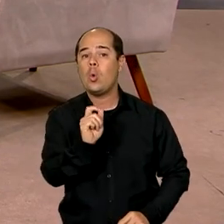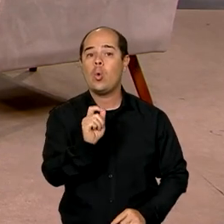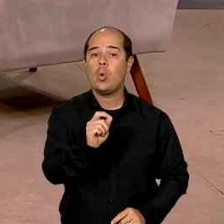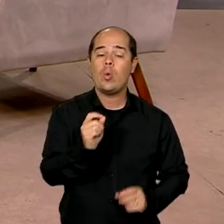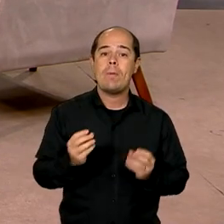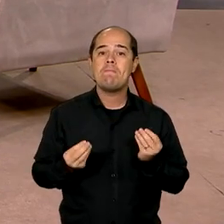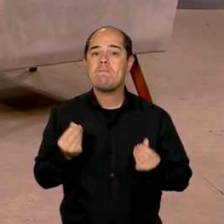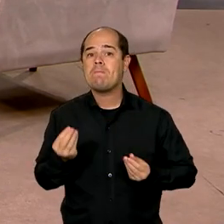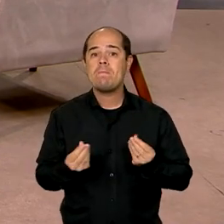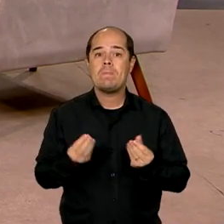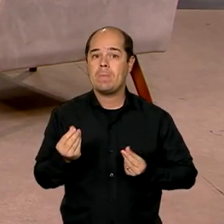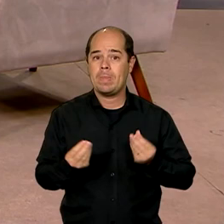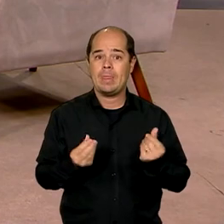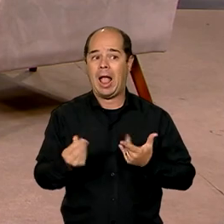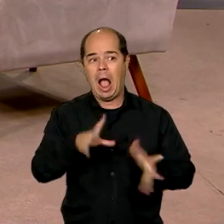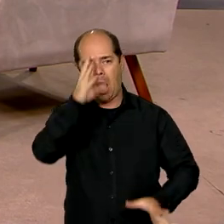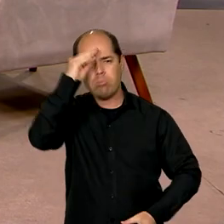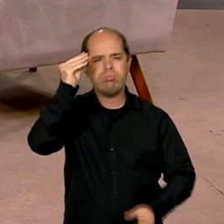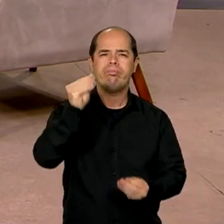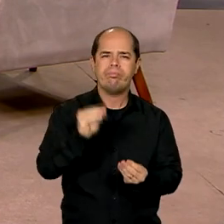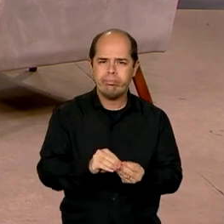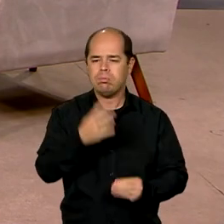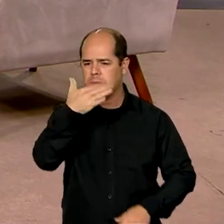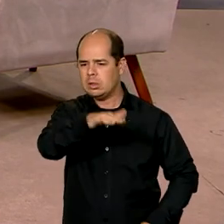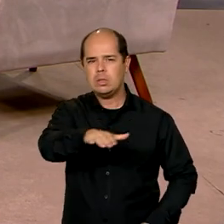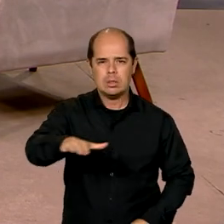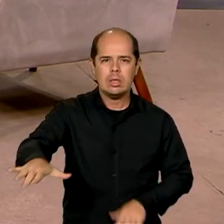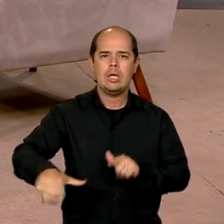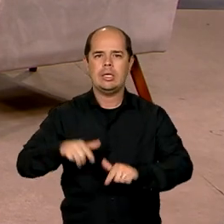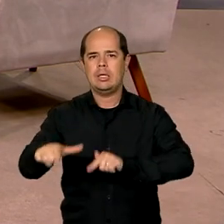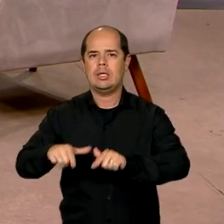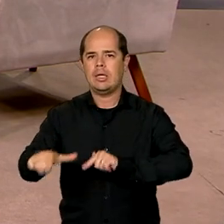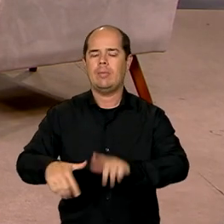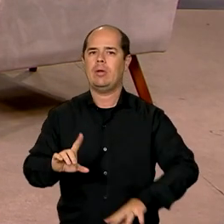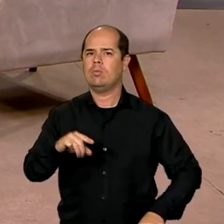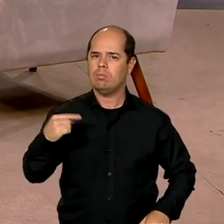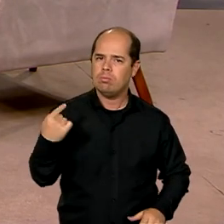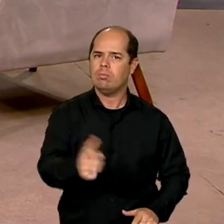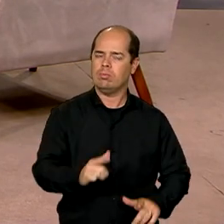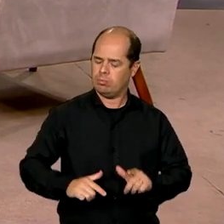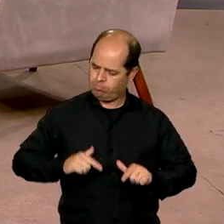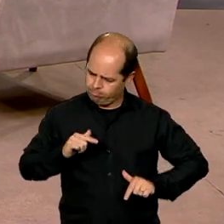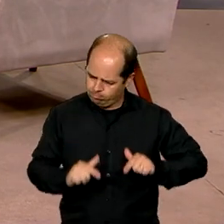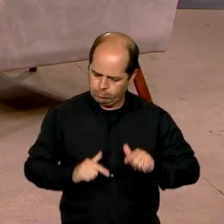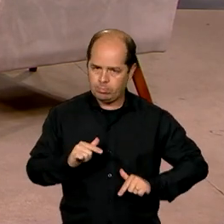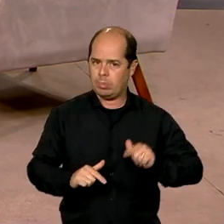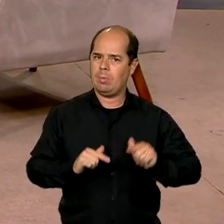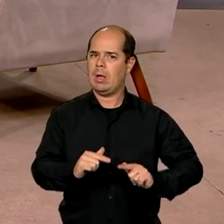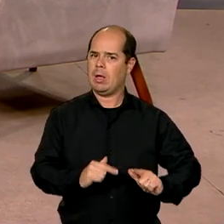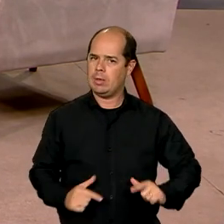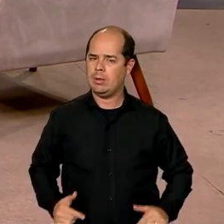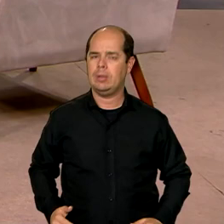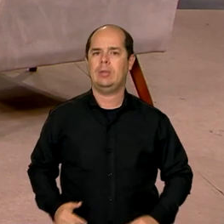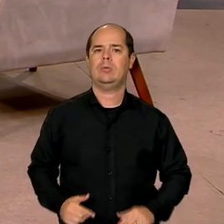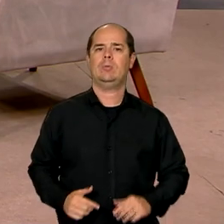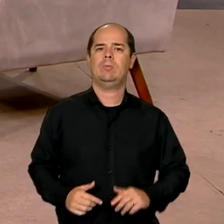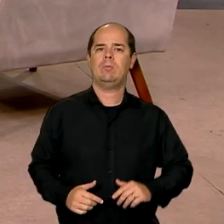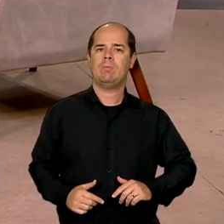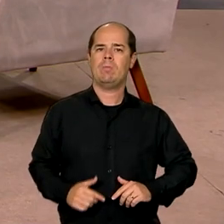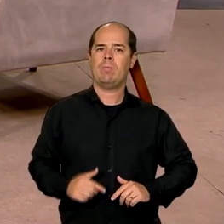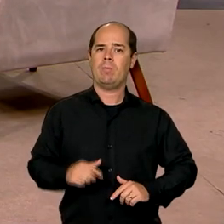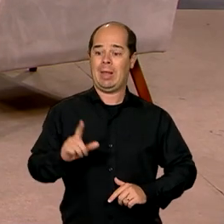essa constatação. Então, nós estamos reforçando, reafirmando, estamos trabalhando, acima de tudo, para